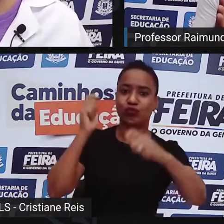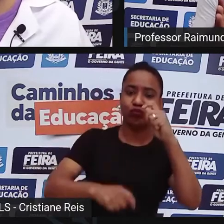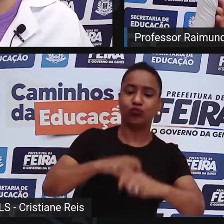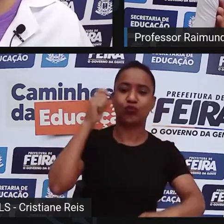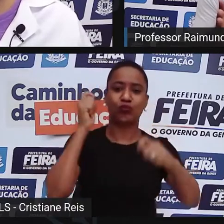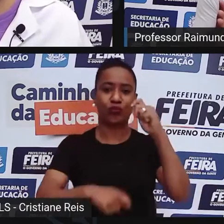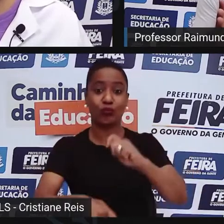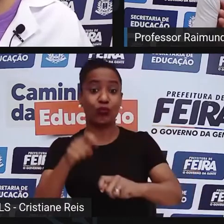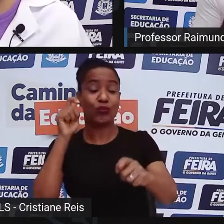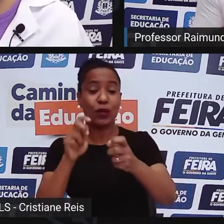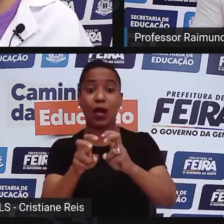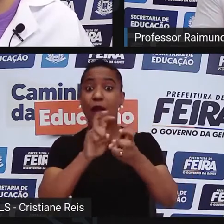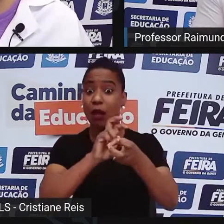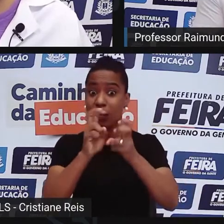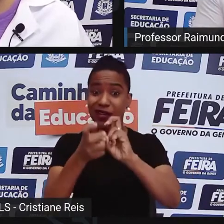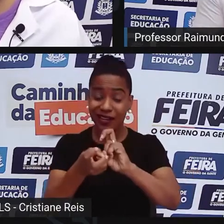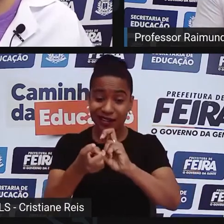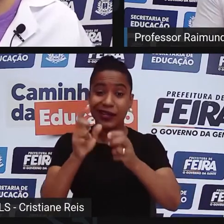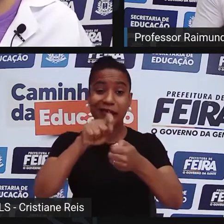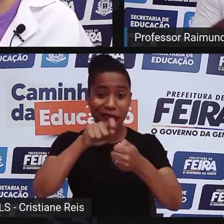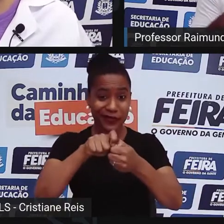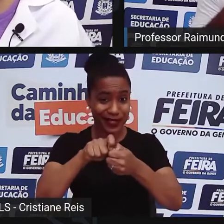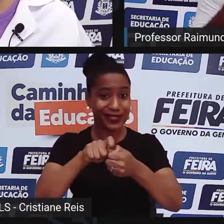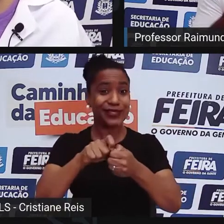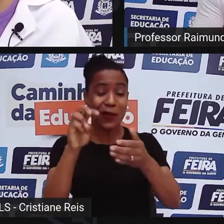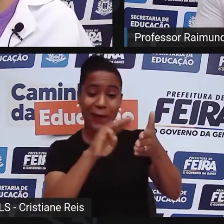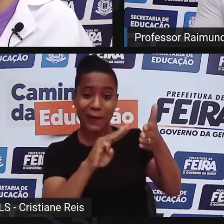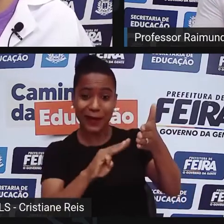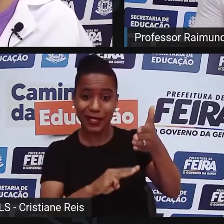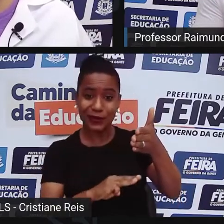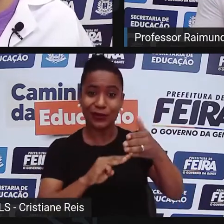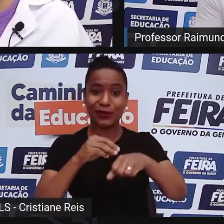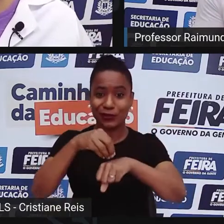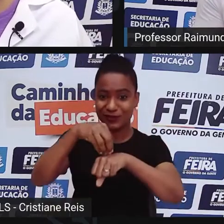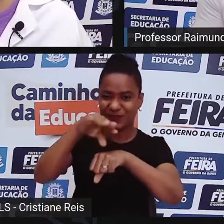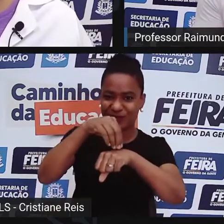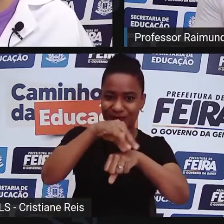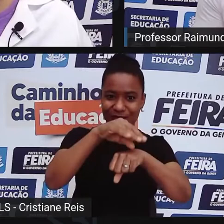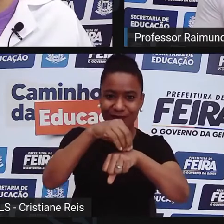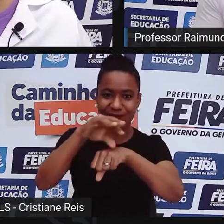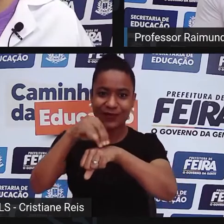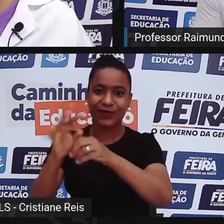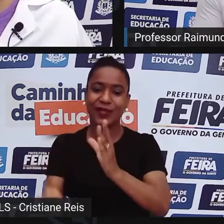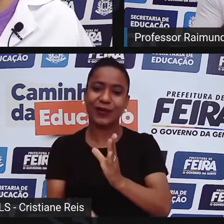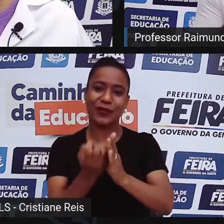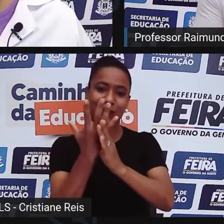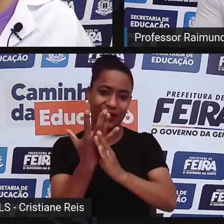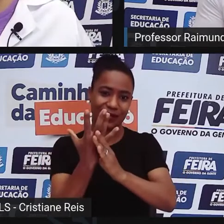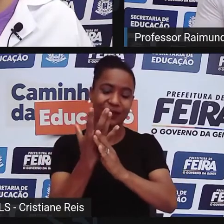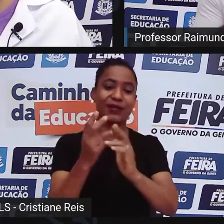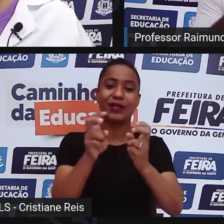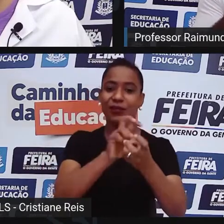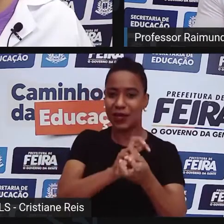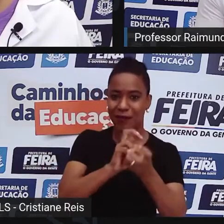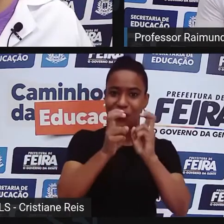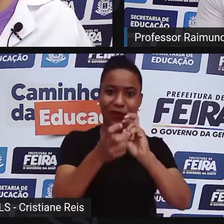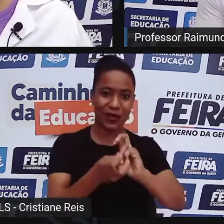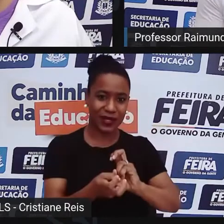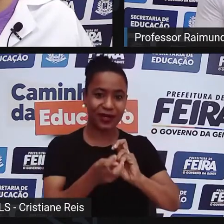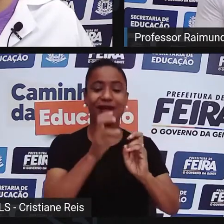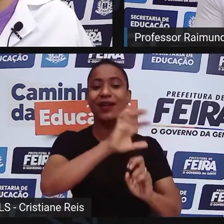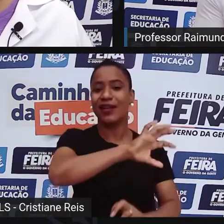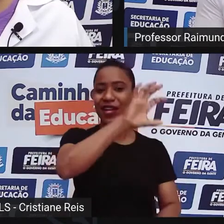que ele aprendeu, e criou um método de ensino novo que deu o nome capoeira regional.